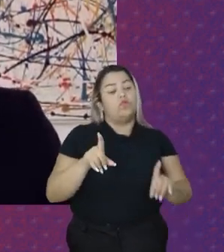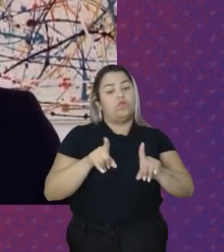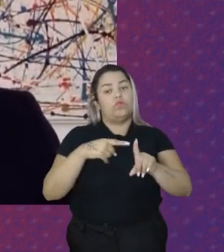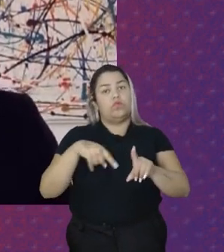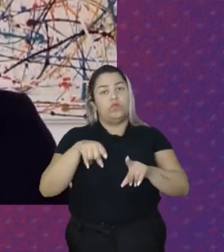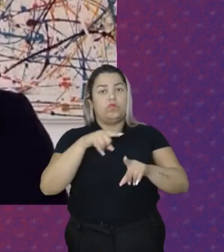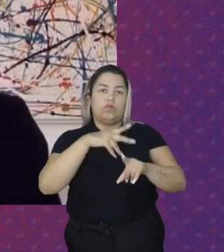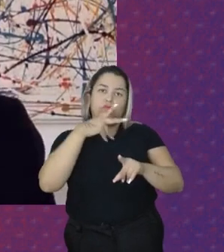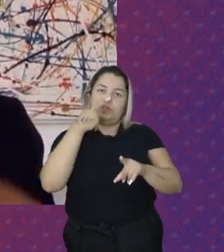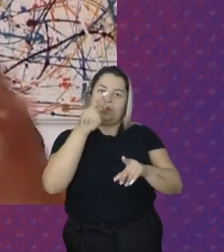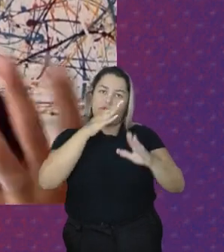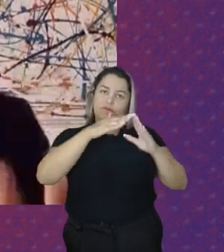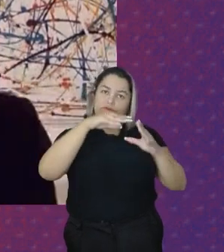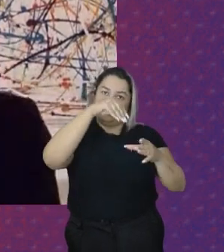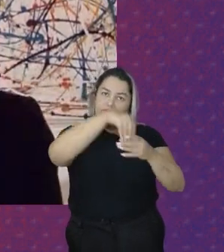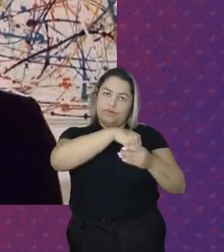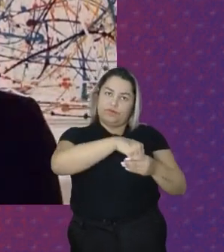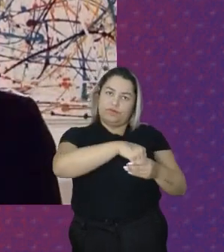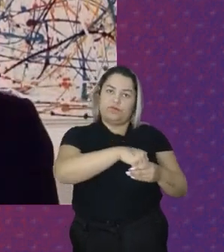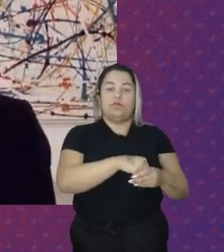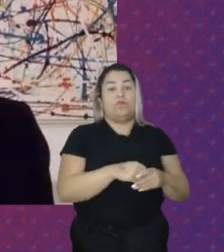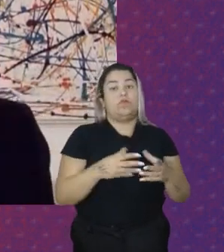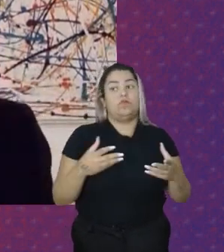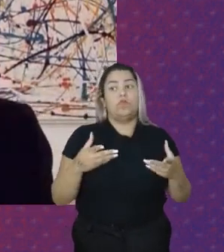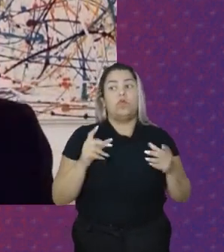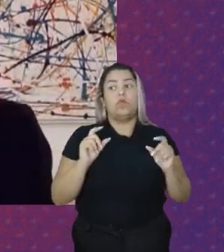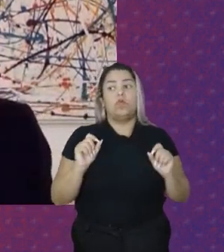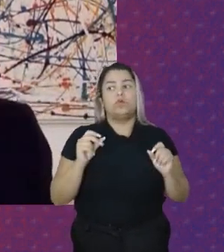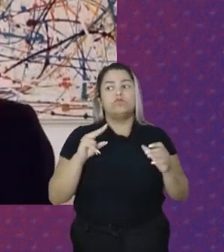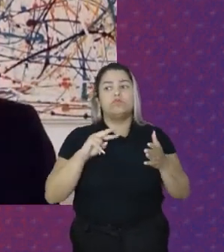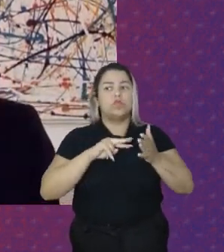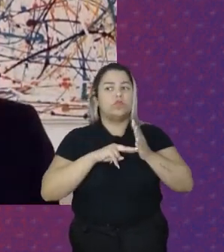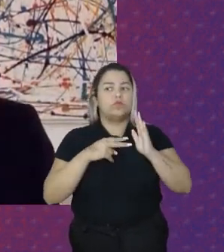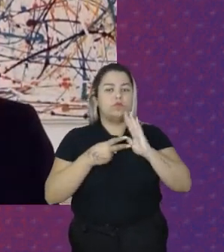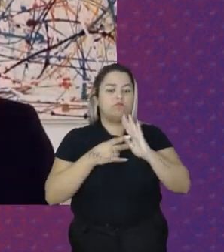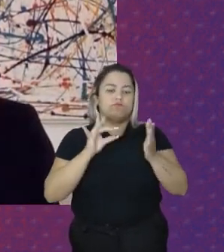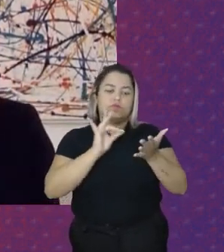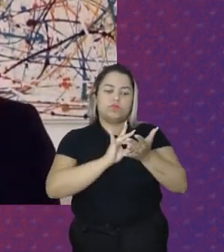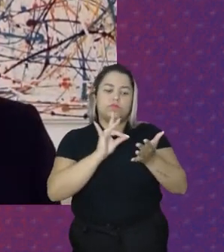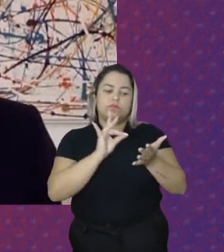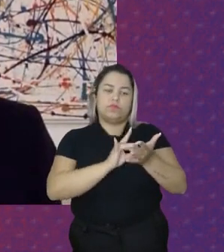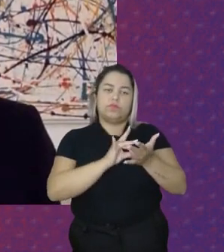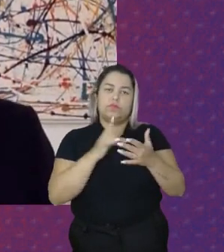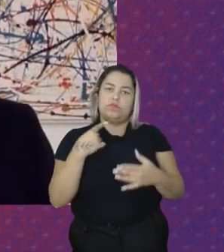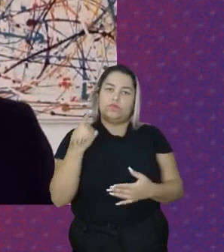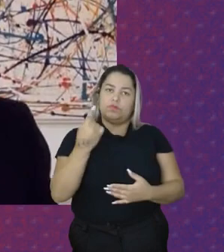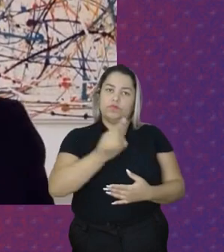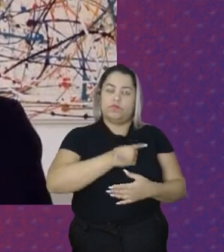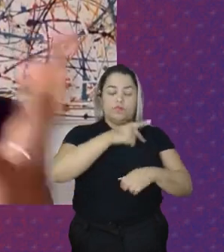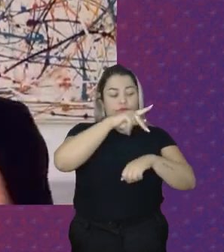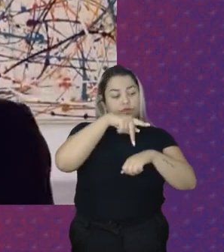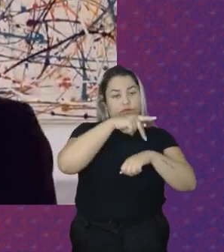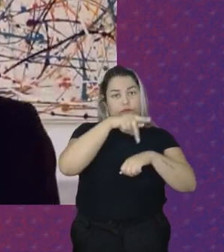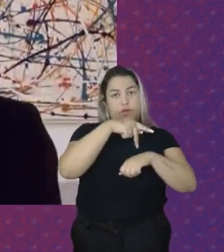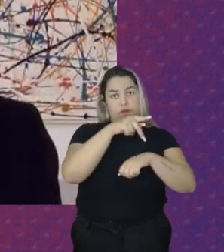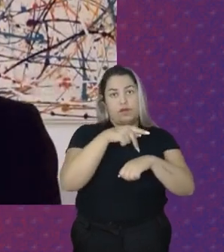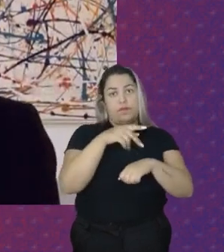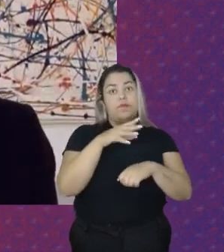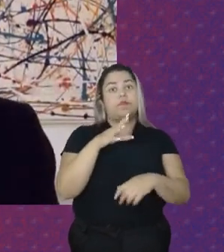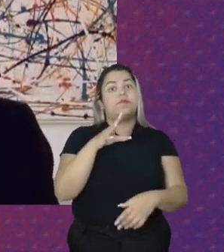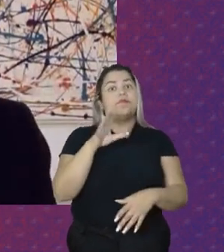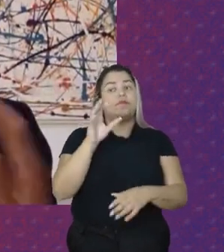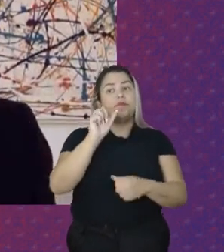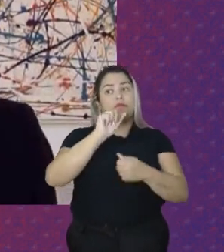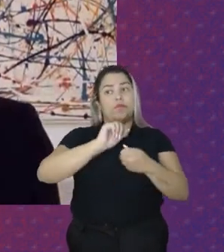Em emprego Doméstico Qual é a magnitude Dessa realidade Em nosso país Em nosso América